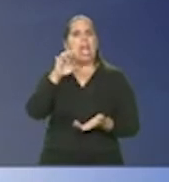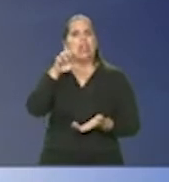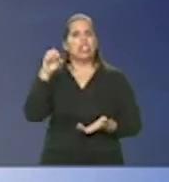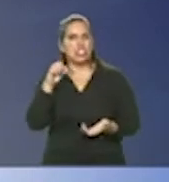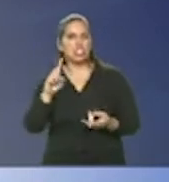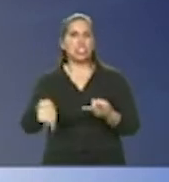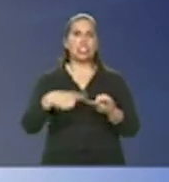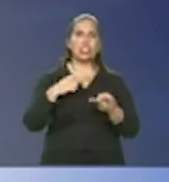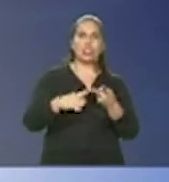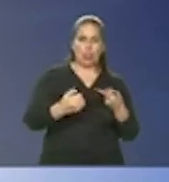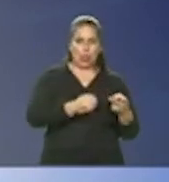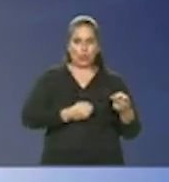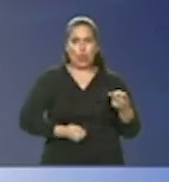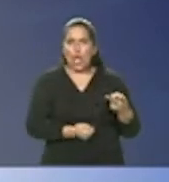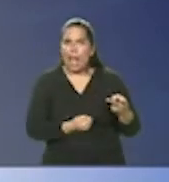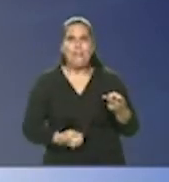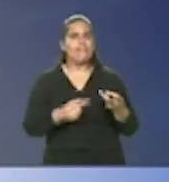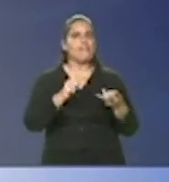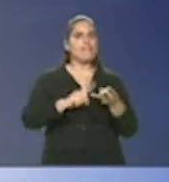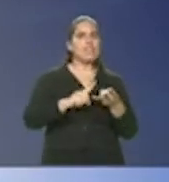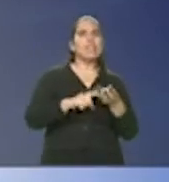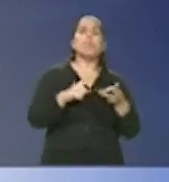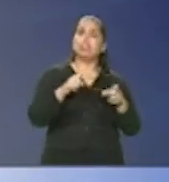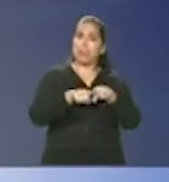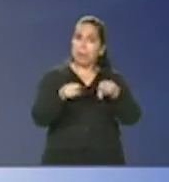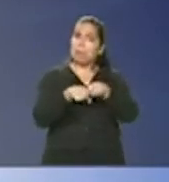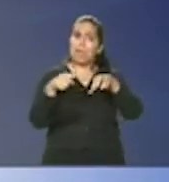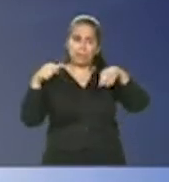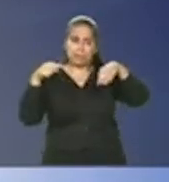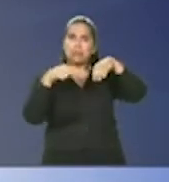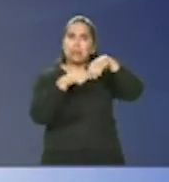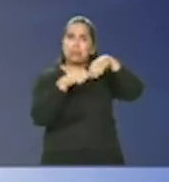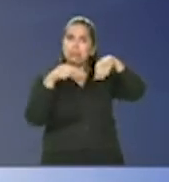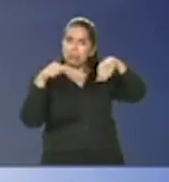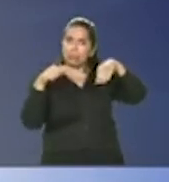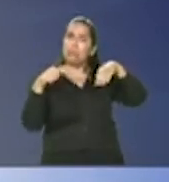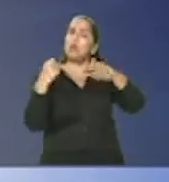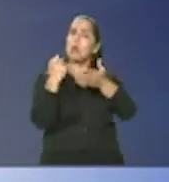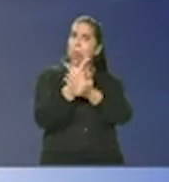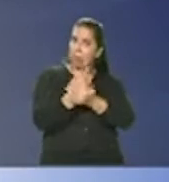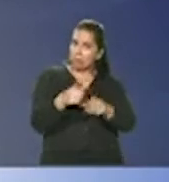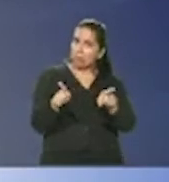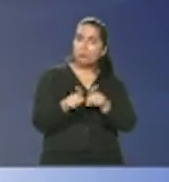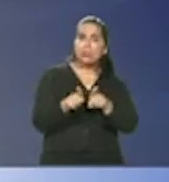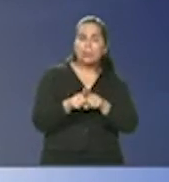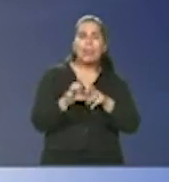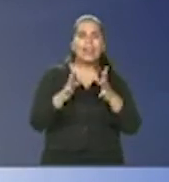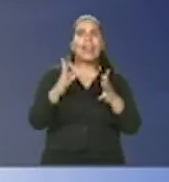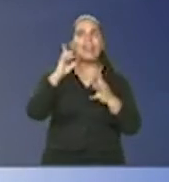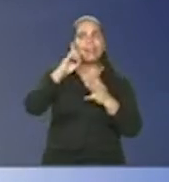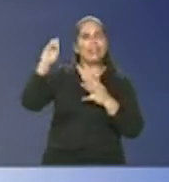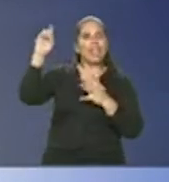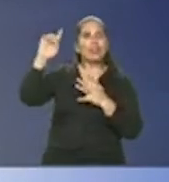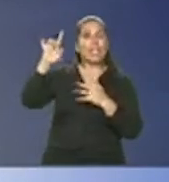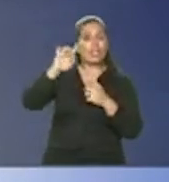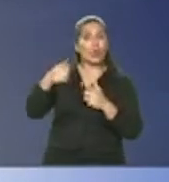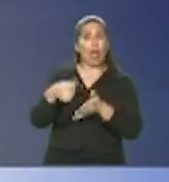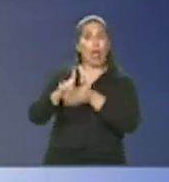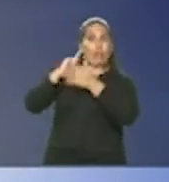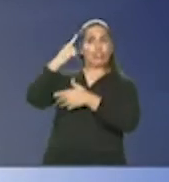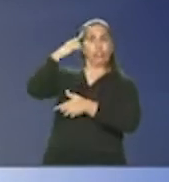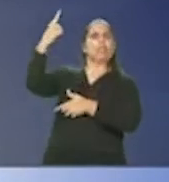dople compramos a primeira ressonância magnética da nossa rede olha parece que Deus estava realmente nos